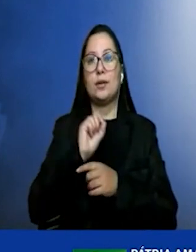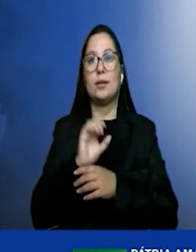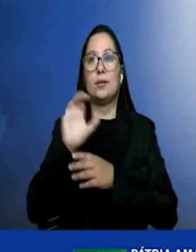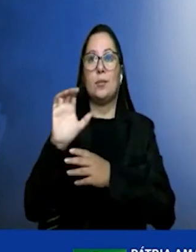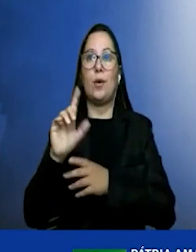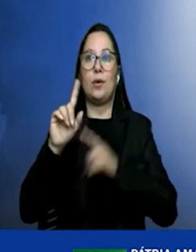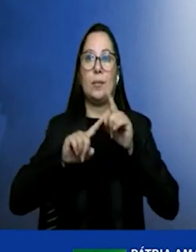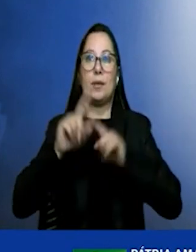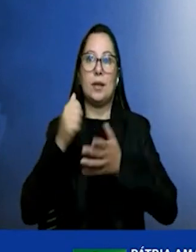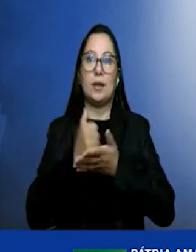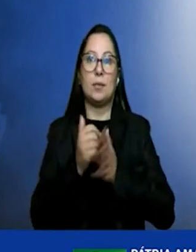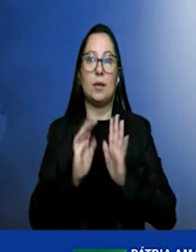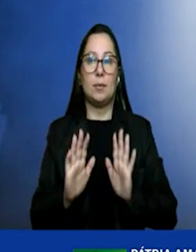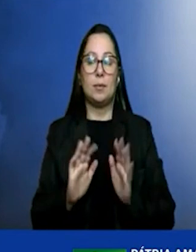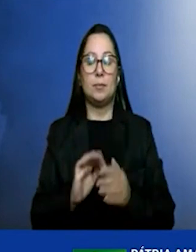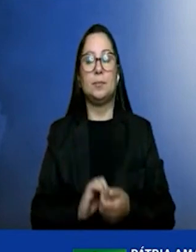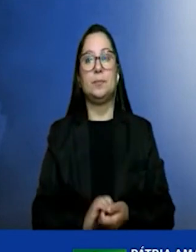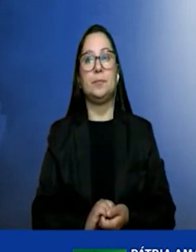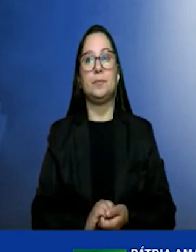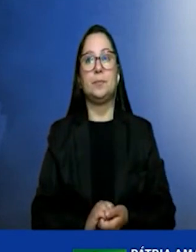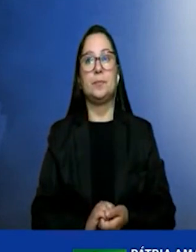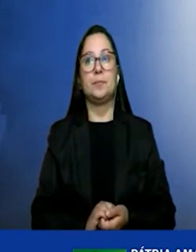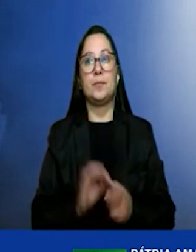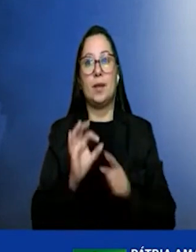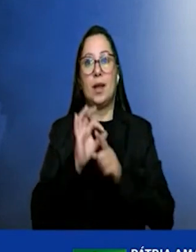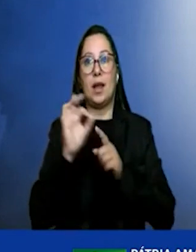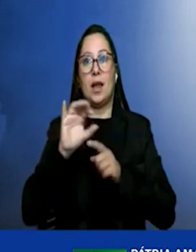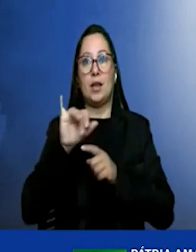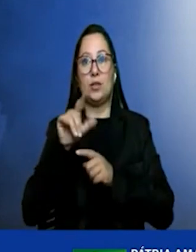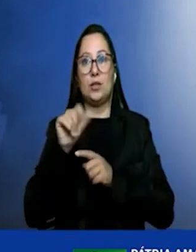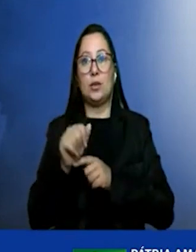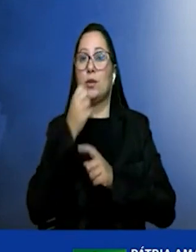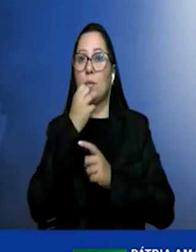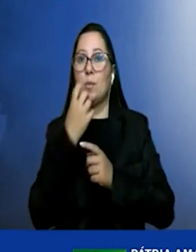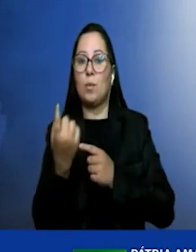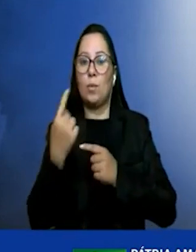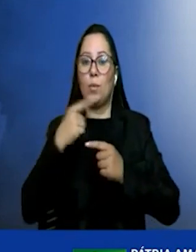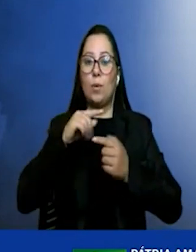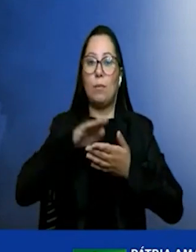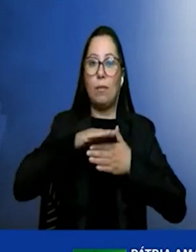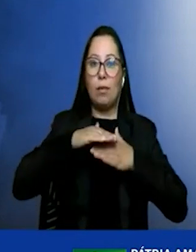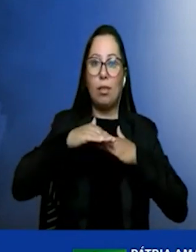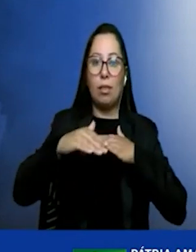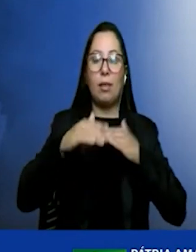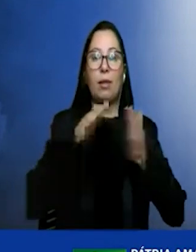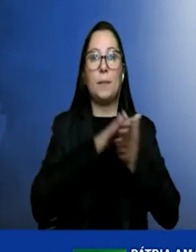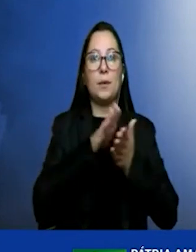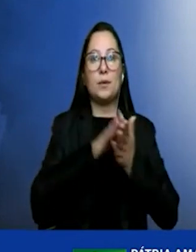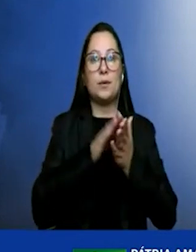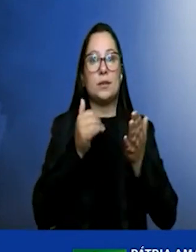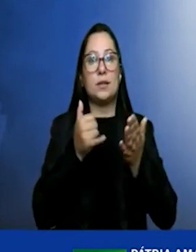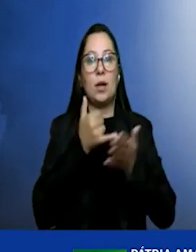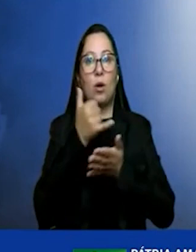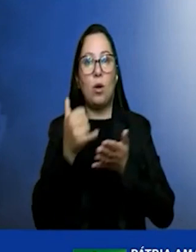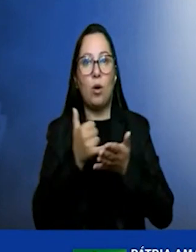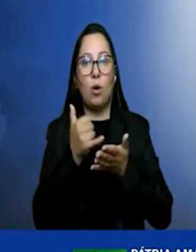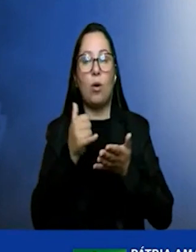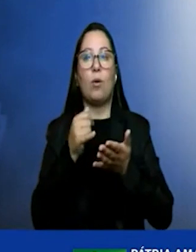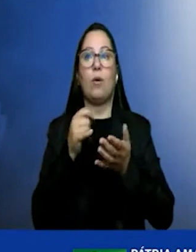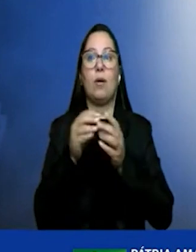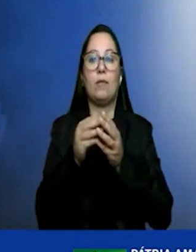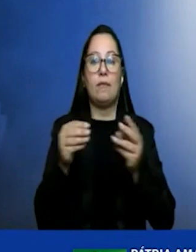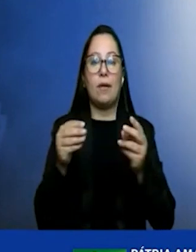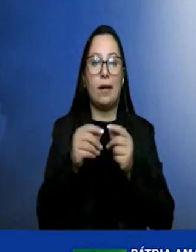-prima então a soja o ideal é que se verticalize que se esmague que se produza óleo e que pega o farelo e que